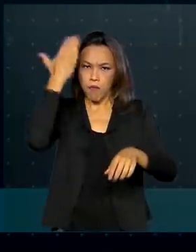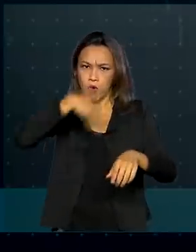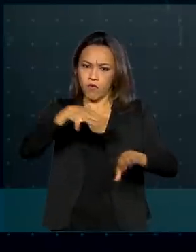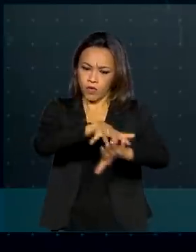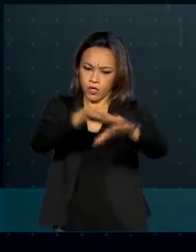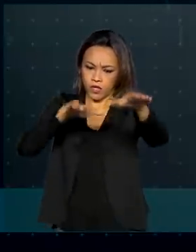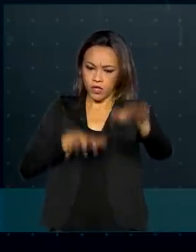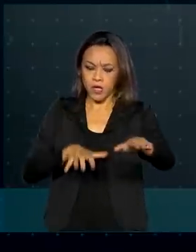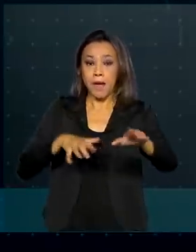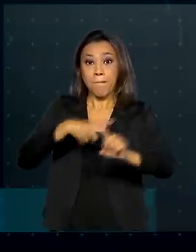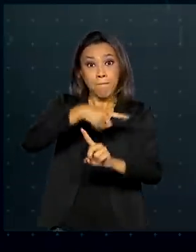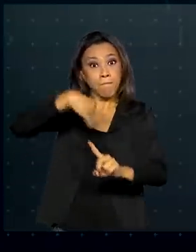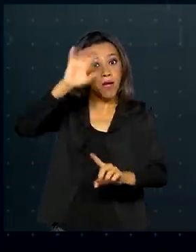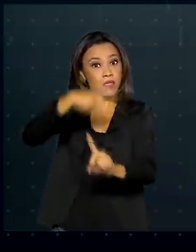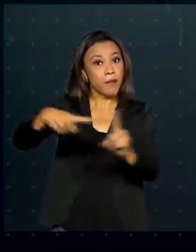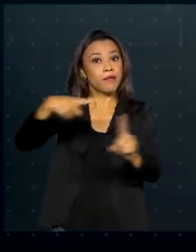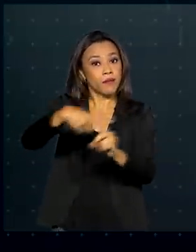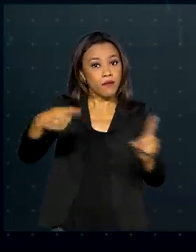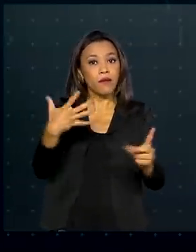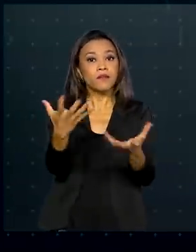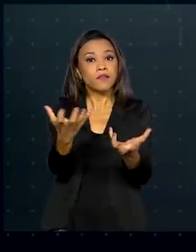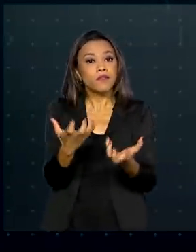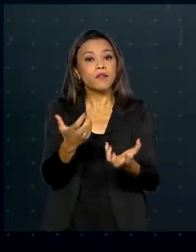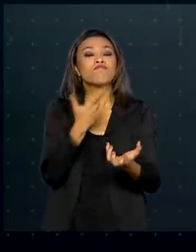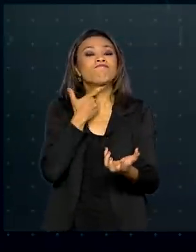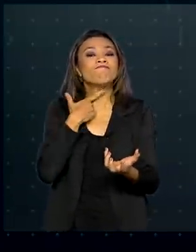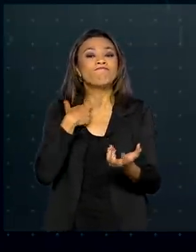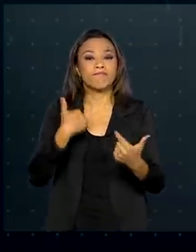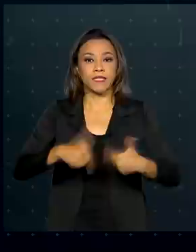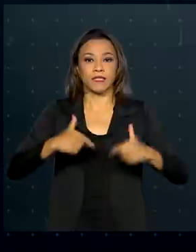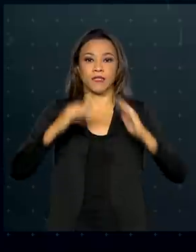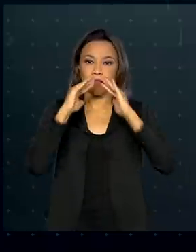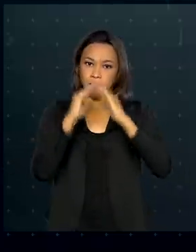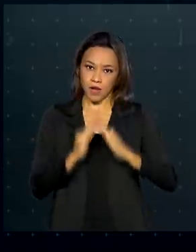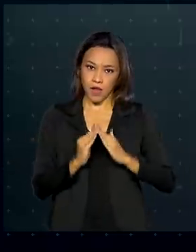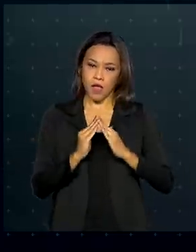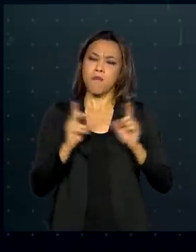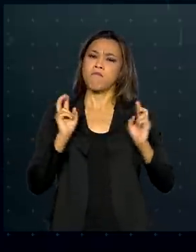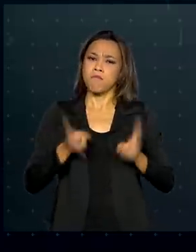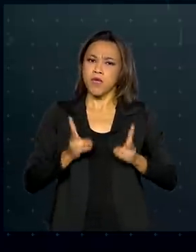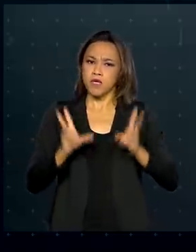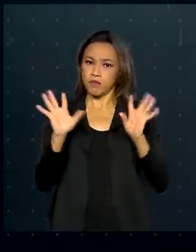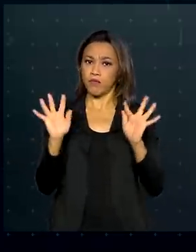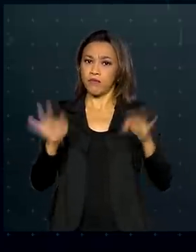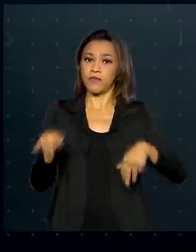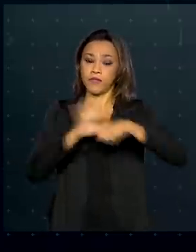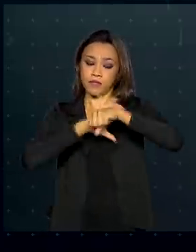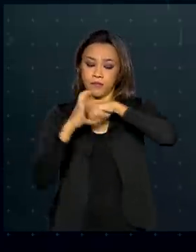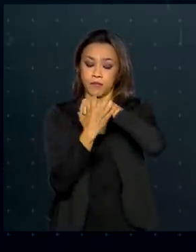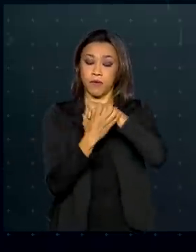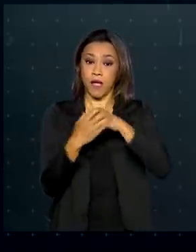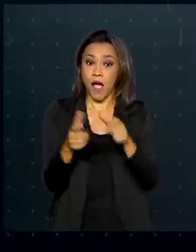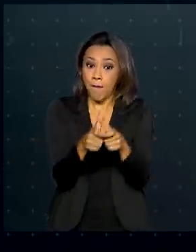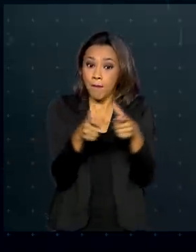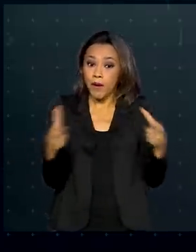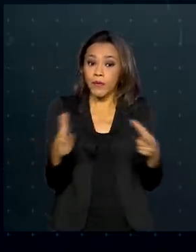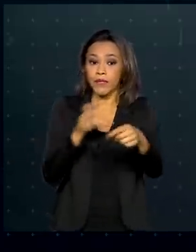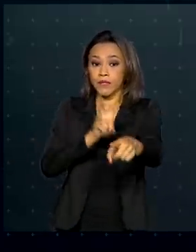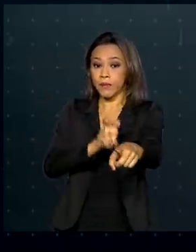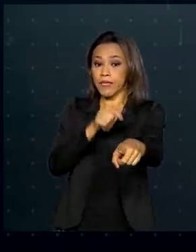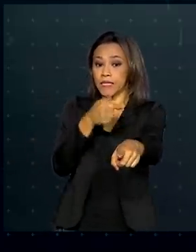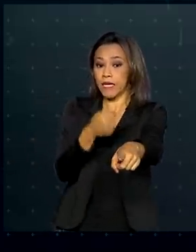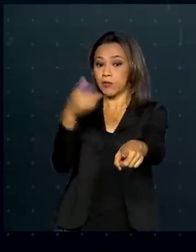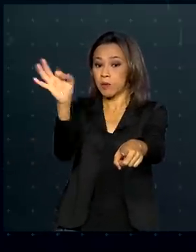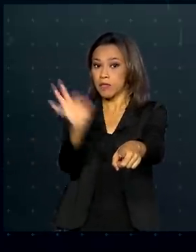metade gostaria de poder trabalhar de forma remota, mesmo após o fim da pandemia. A maioria, 57%,